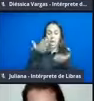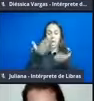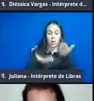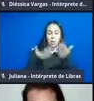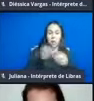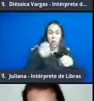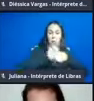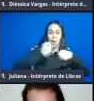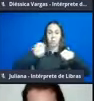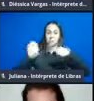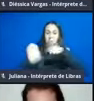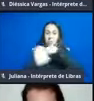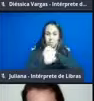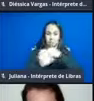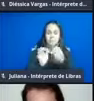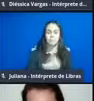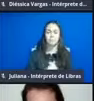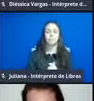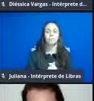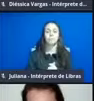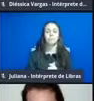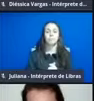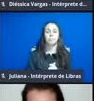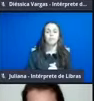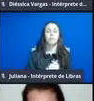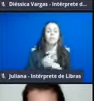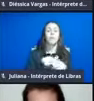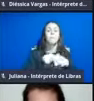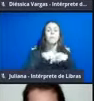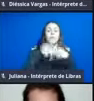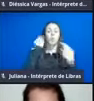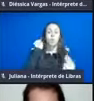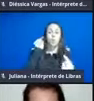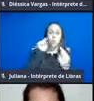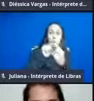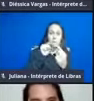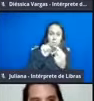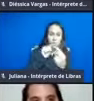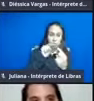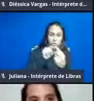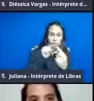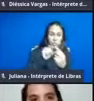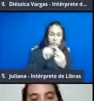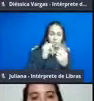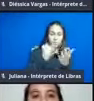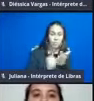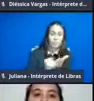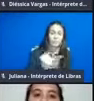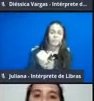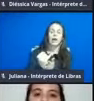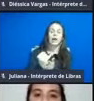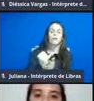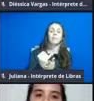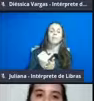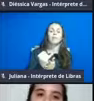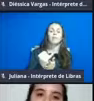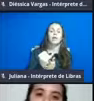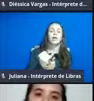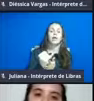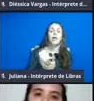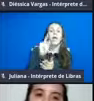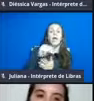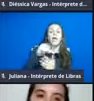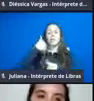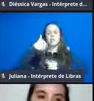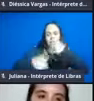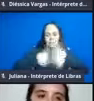Com isso, o nosso objetivo, então, inicial, ele esteve relacionado a trabalhar inicialmente com um grupo a nível de